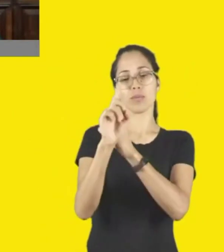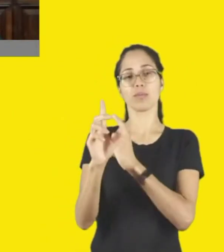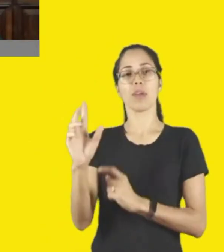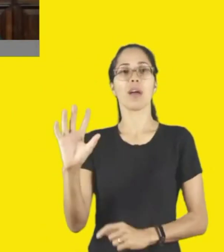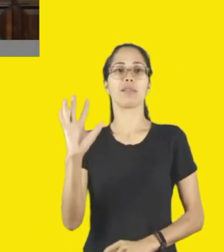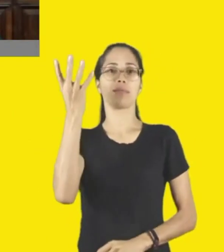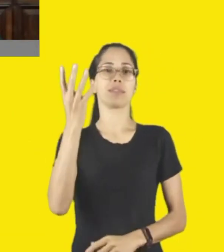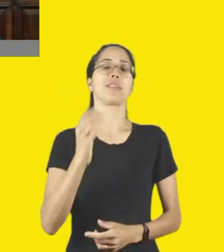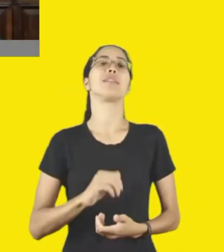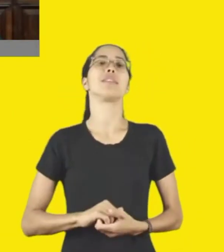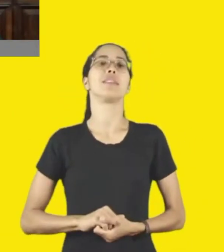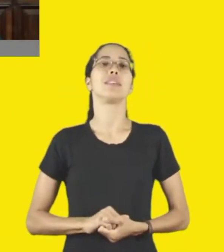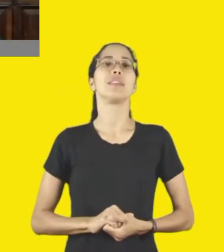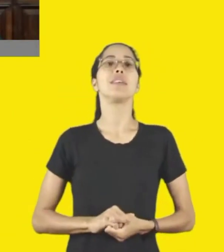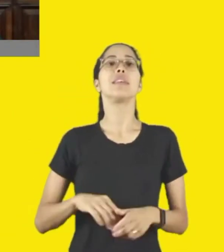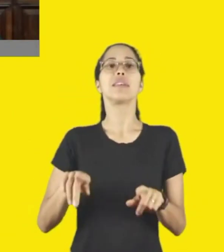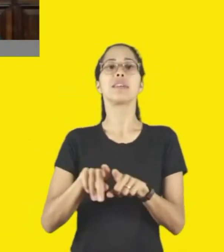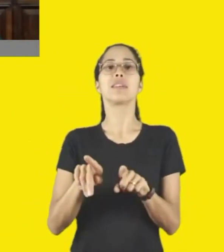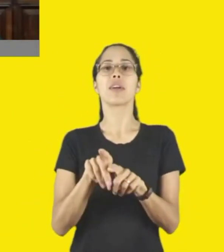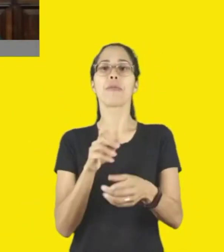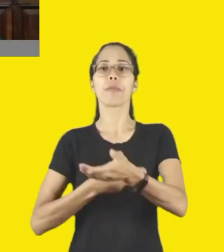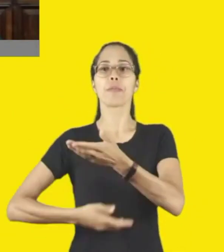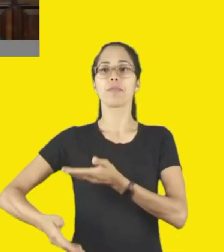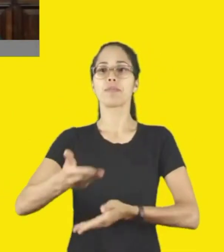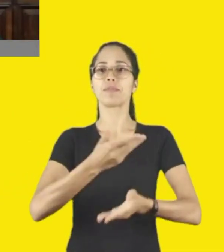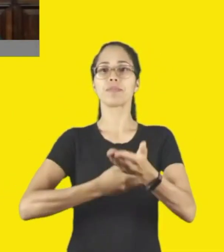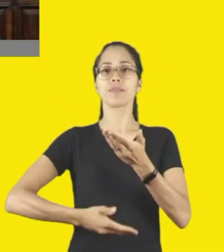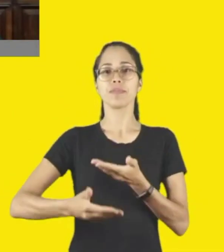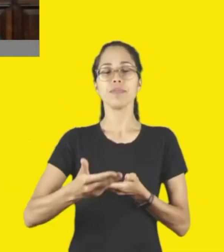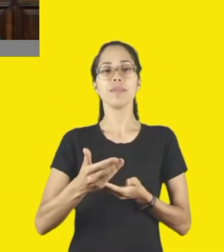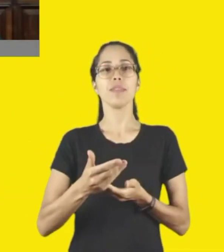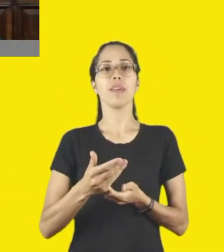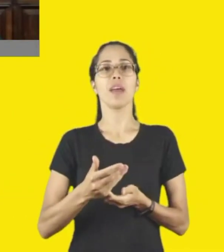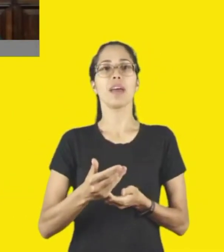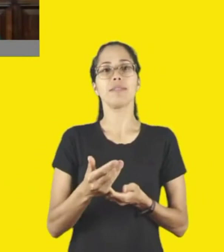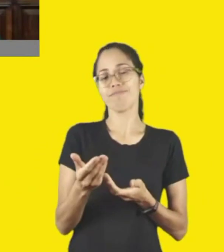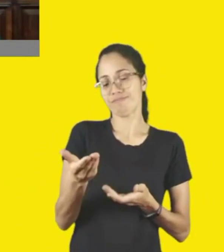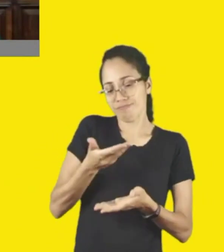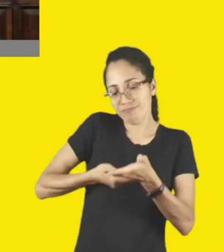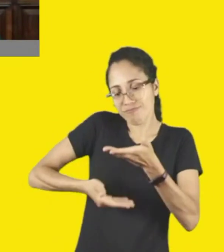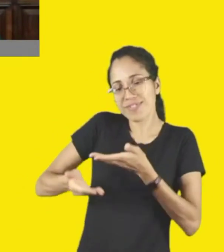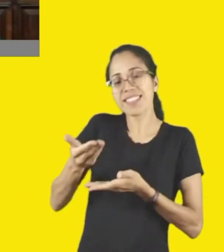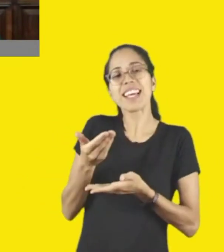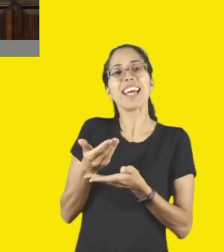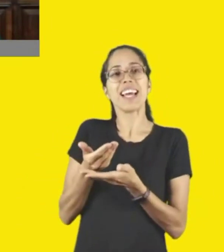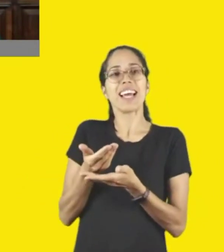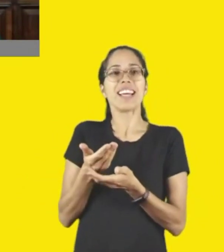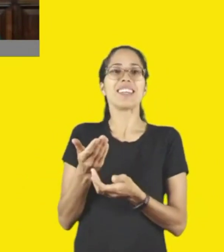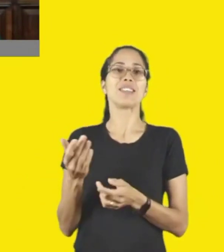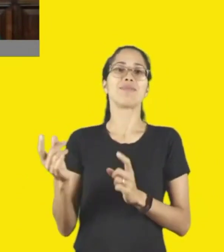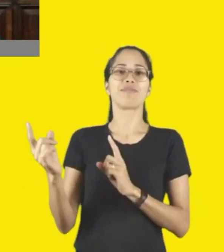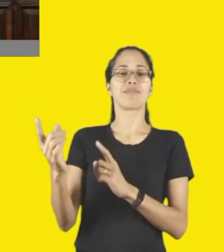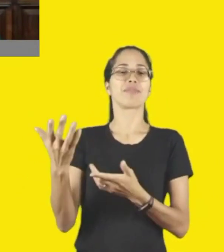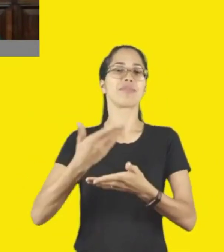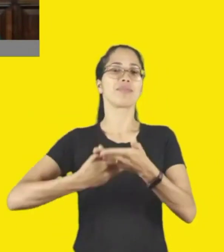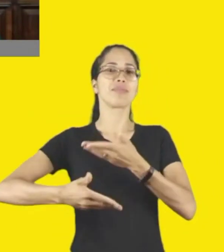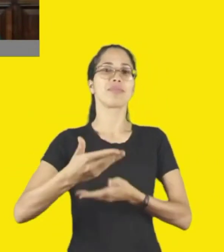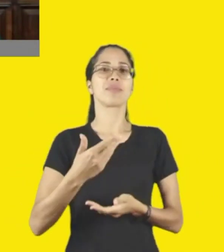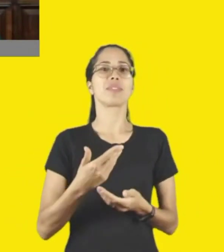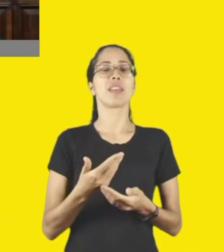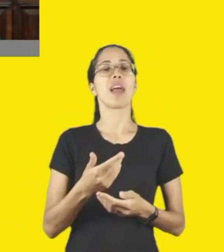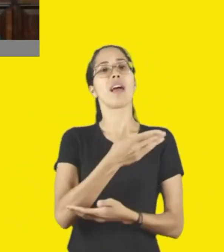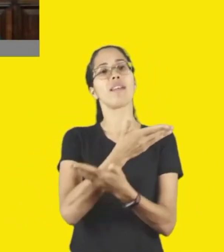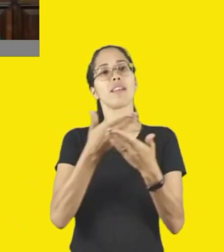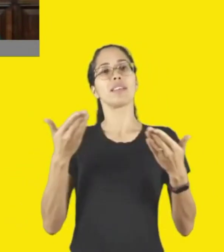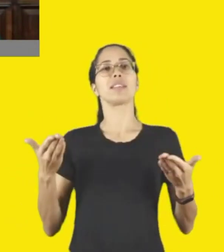ela acontece quando encontramos o outro, quando podemos fazer essa troca e esse intercâmbio com o outro. Então, fico o convite